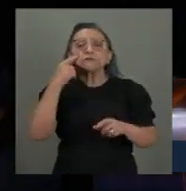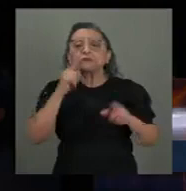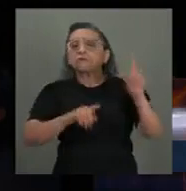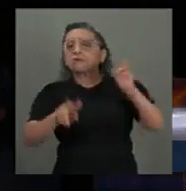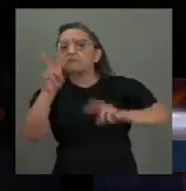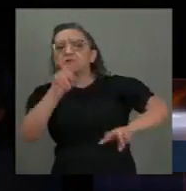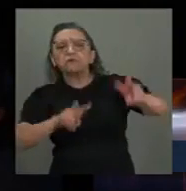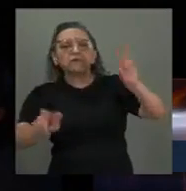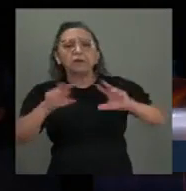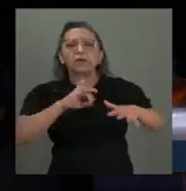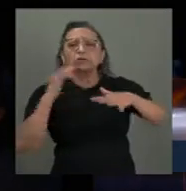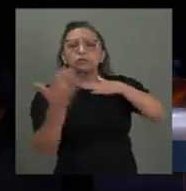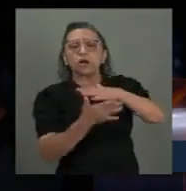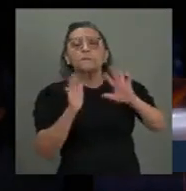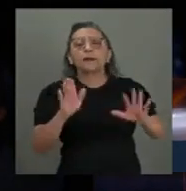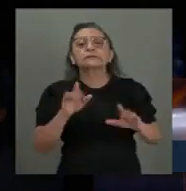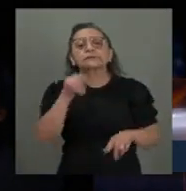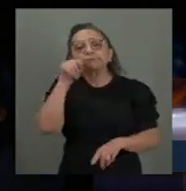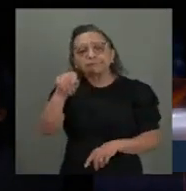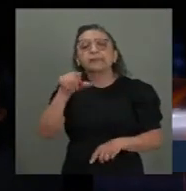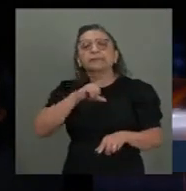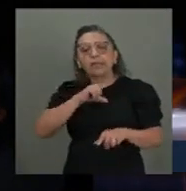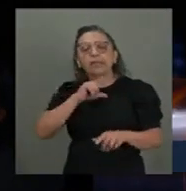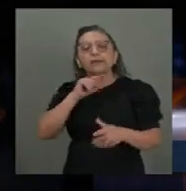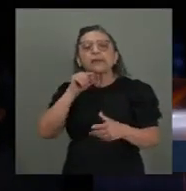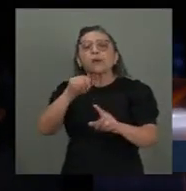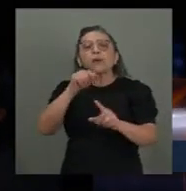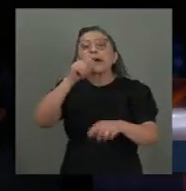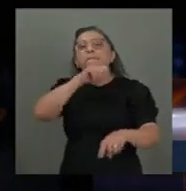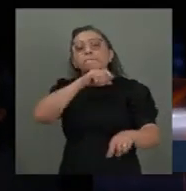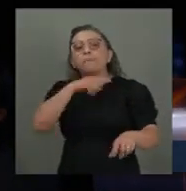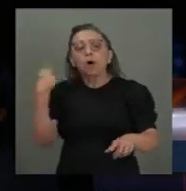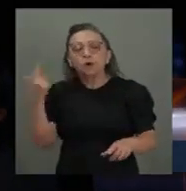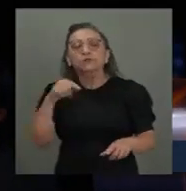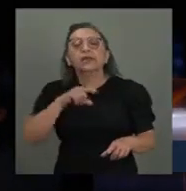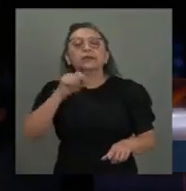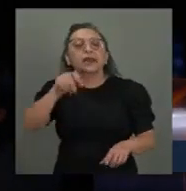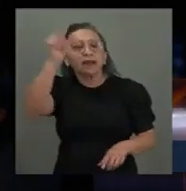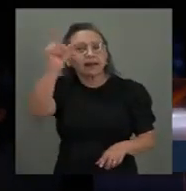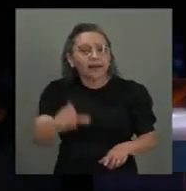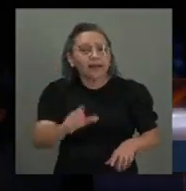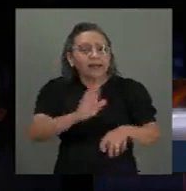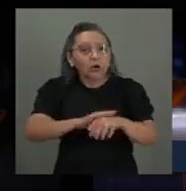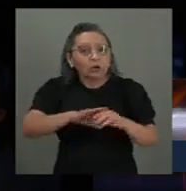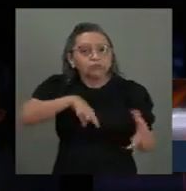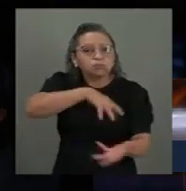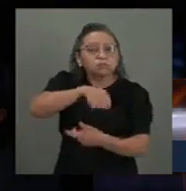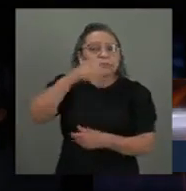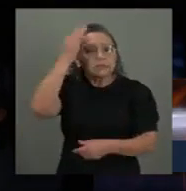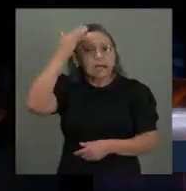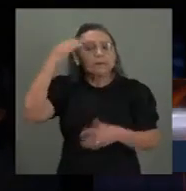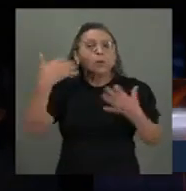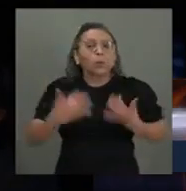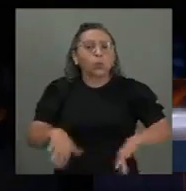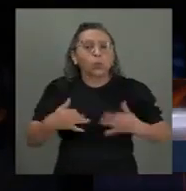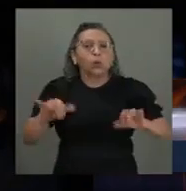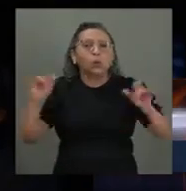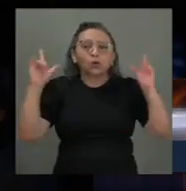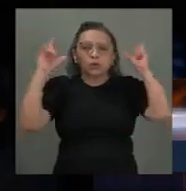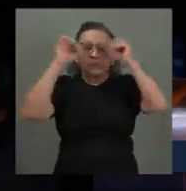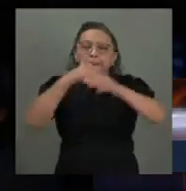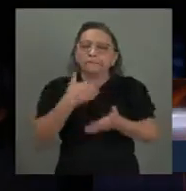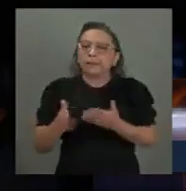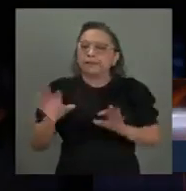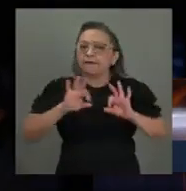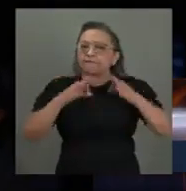pelas redes sociais, mas a morte está lá. Quem está lá sabe a dor de perder os seus familiares ou mesmo